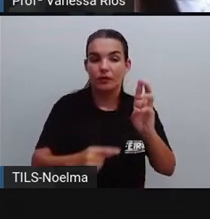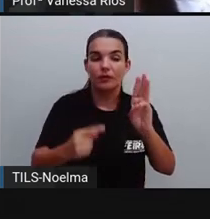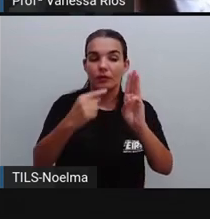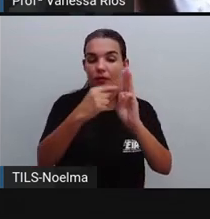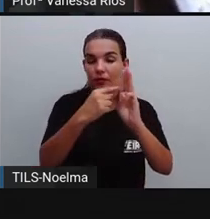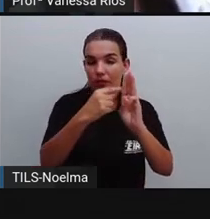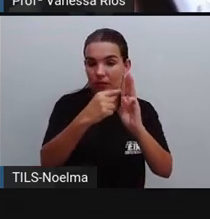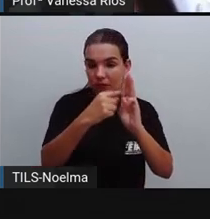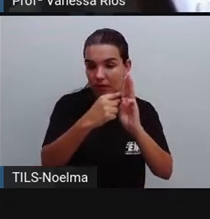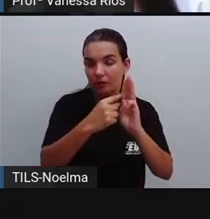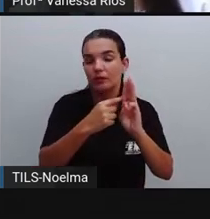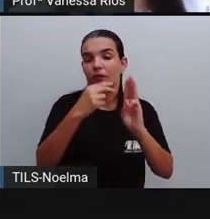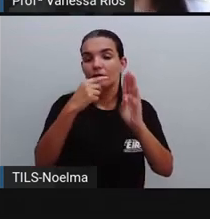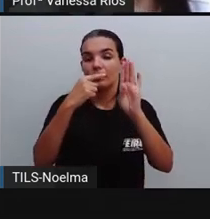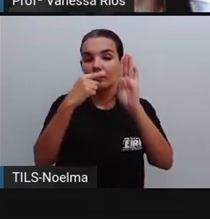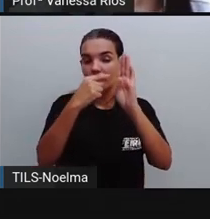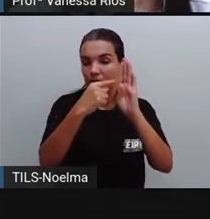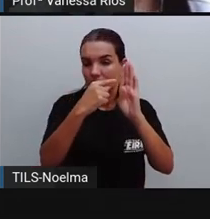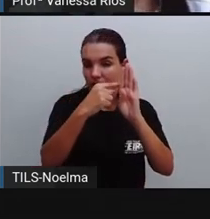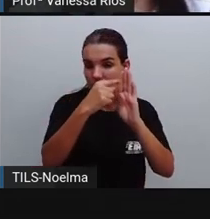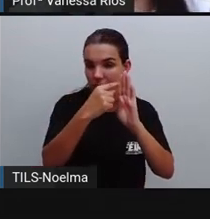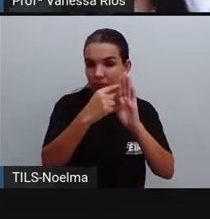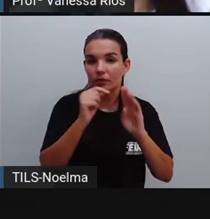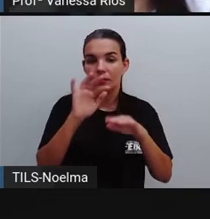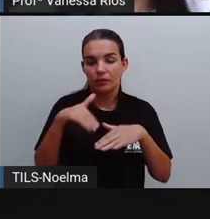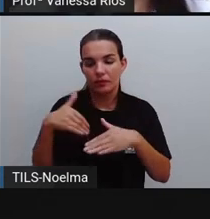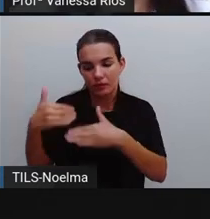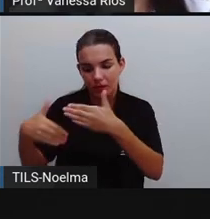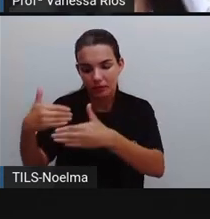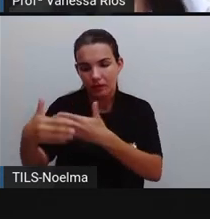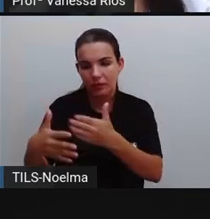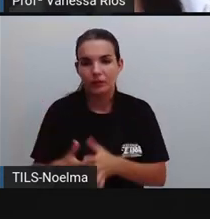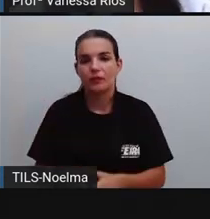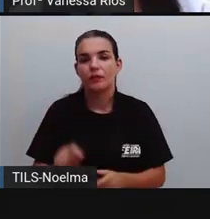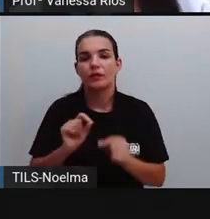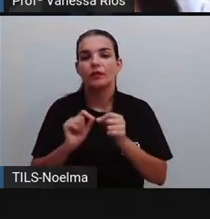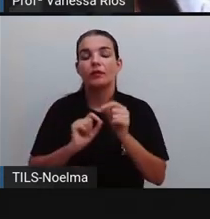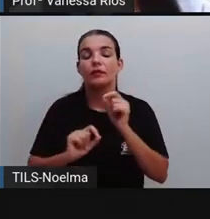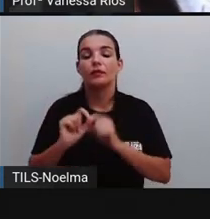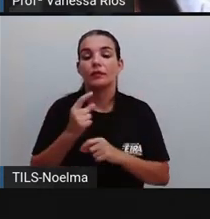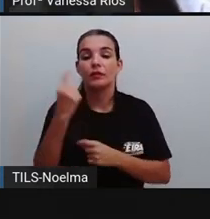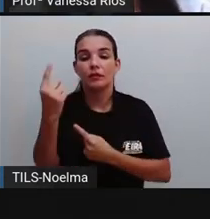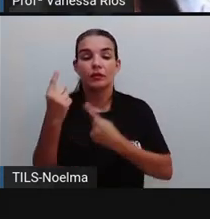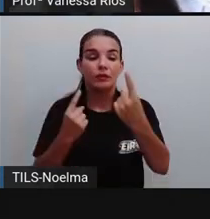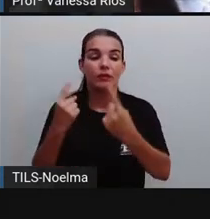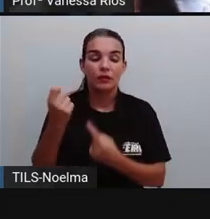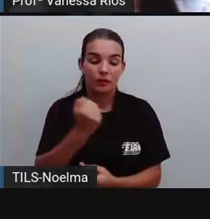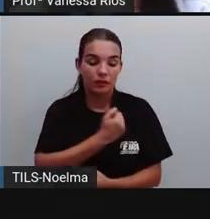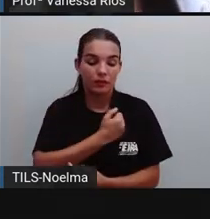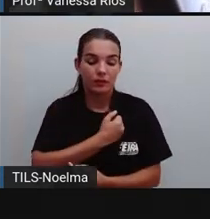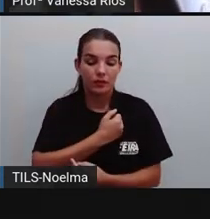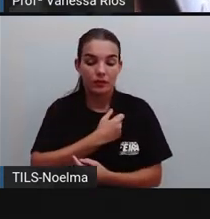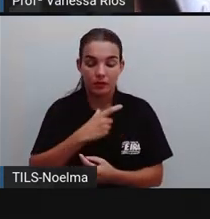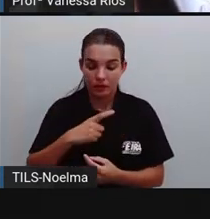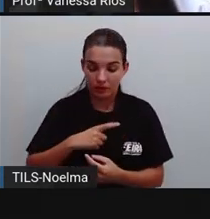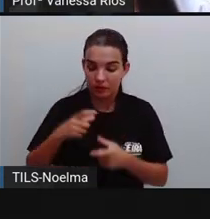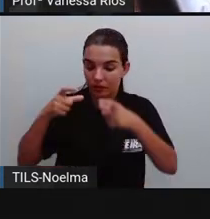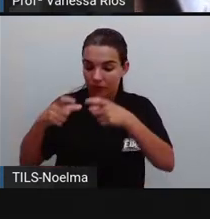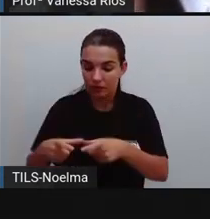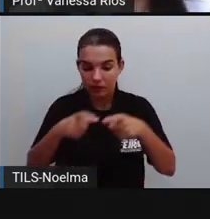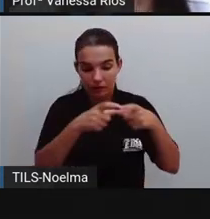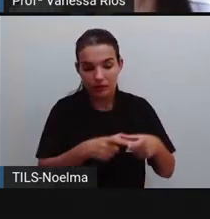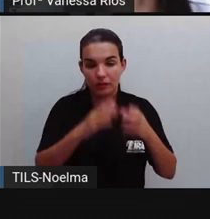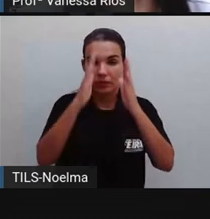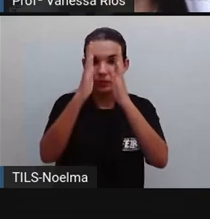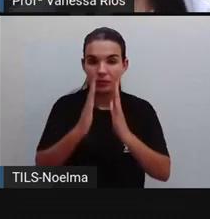das centenas, das unidades de milhar e assim por diante. Fazendo com que cada número ocupe o seu lugar